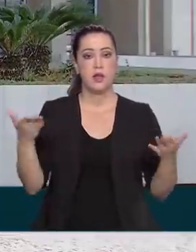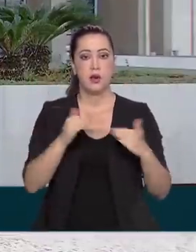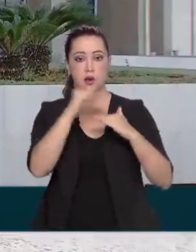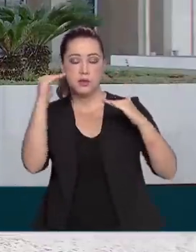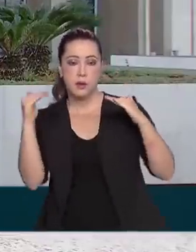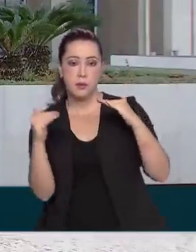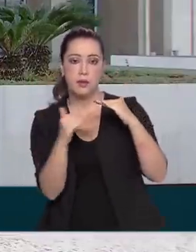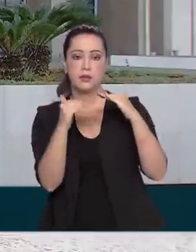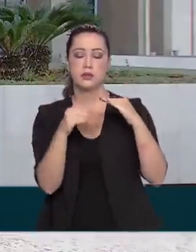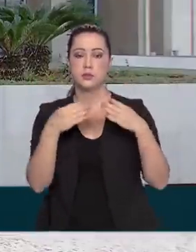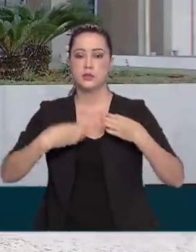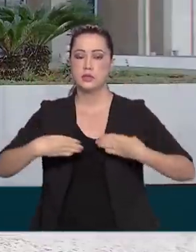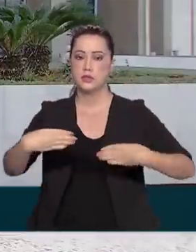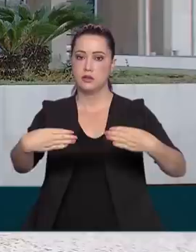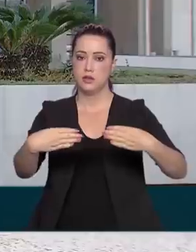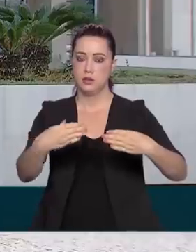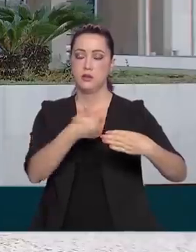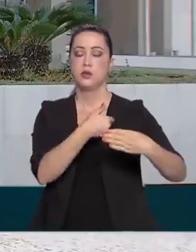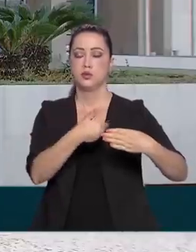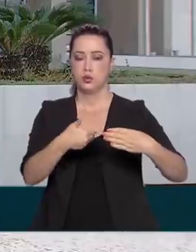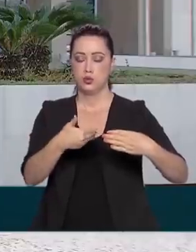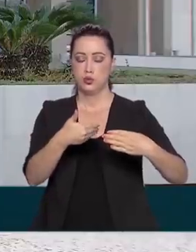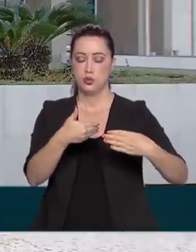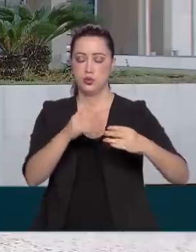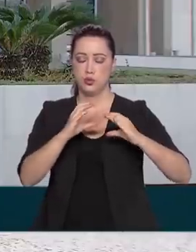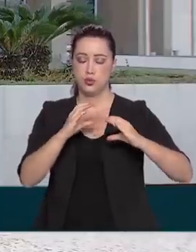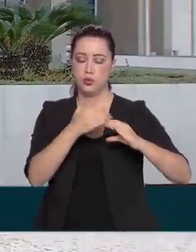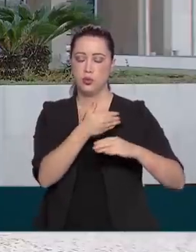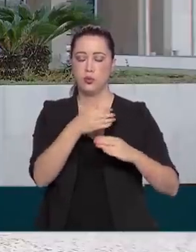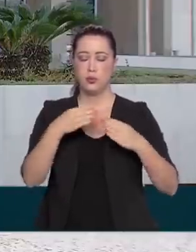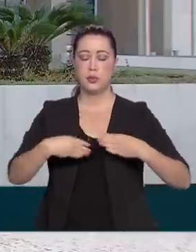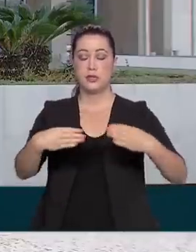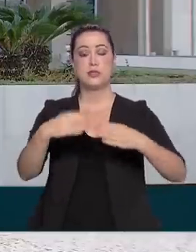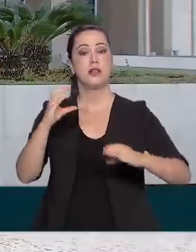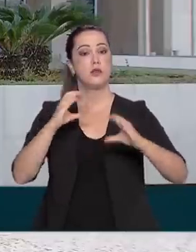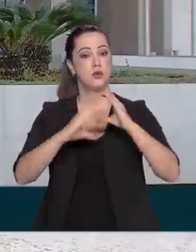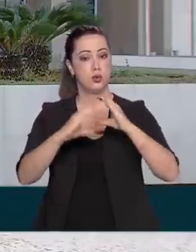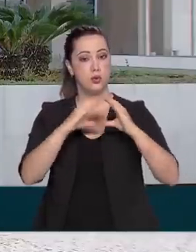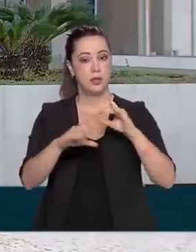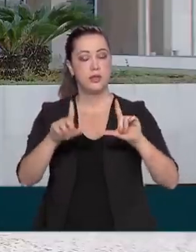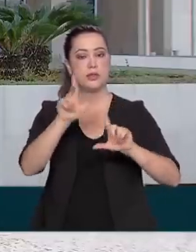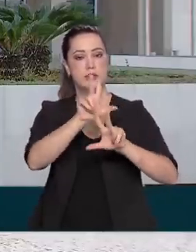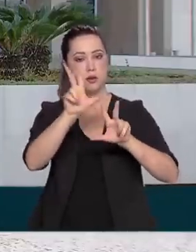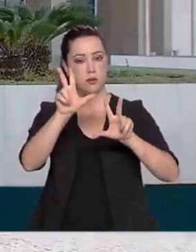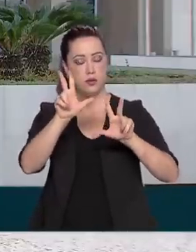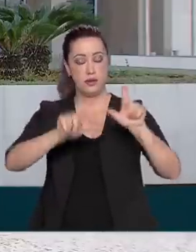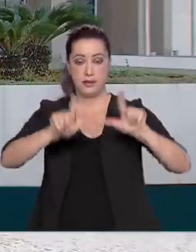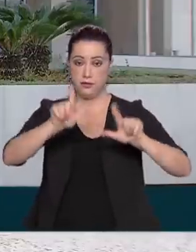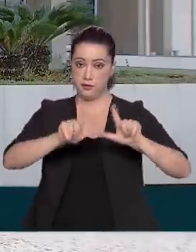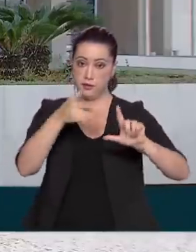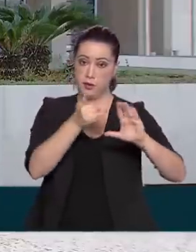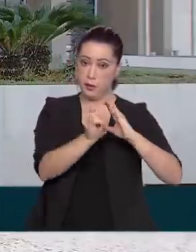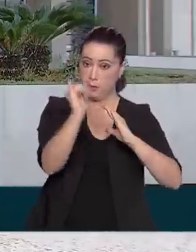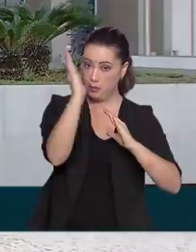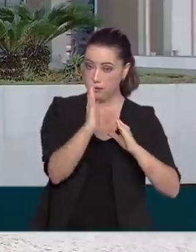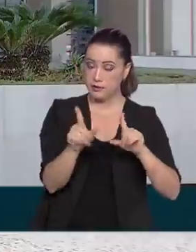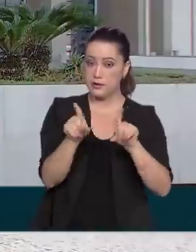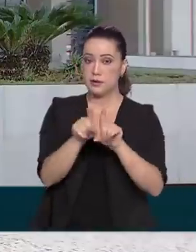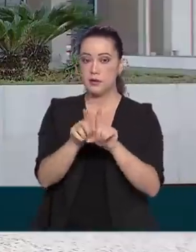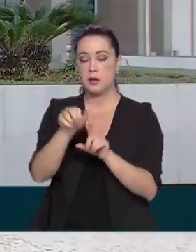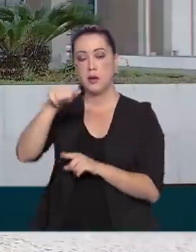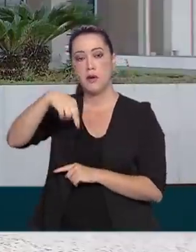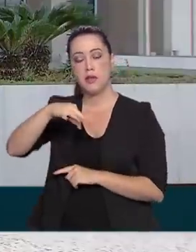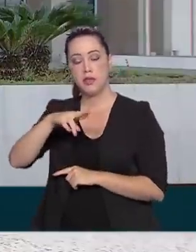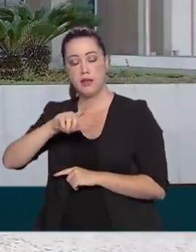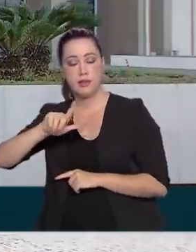Brasil de Comunicação, da qual faz parte a TV Brasil, os Correios, a Agência Nacional de Telecomunicações, a Anatel e a